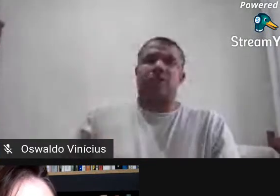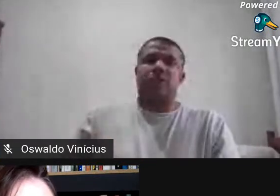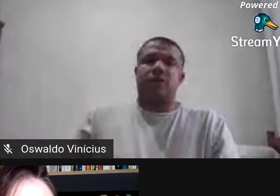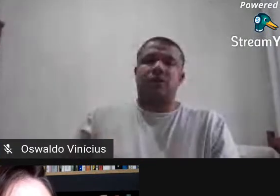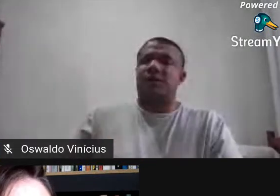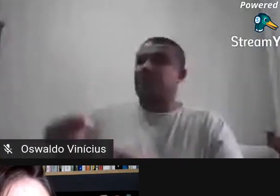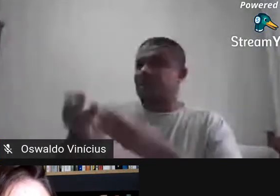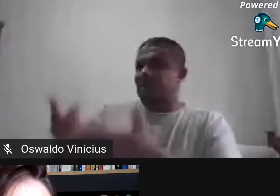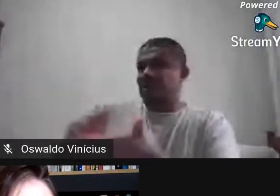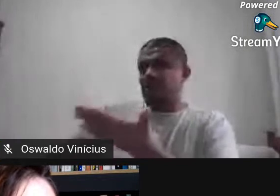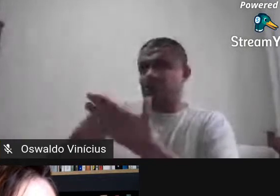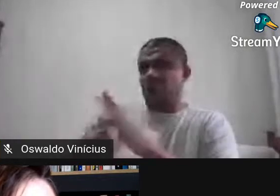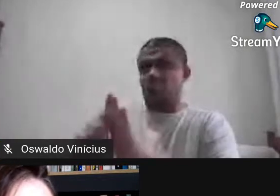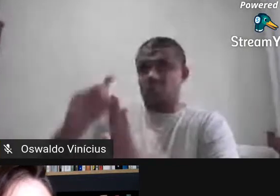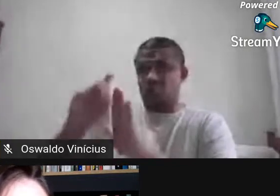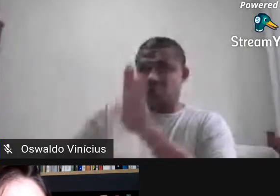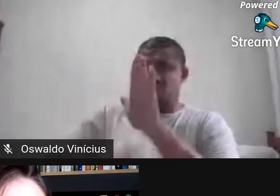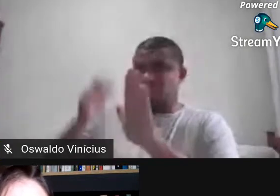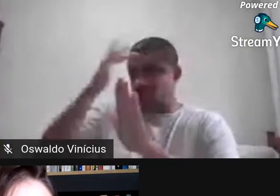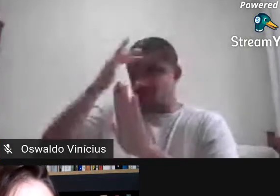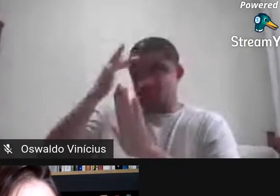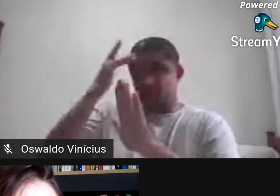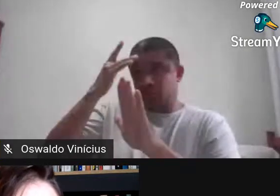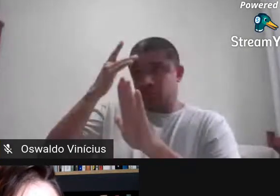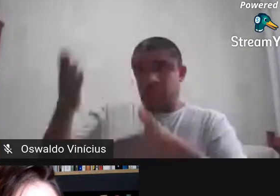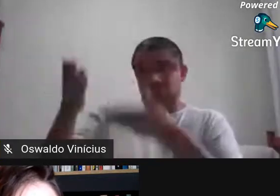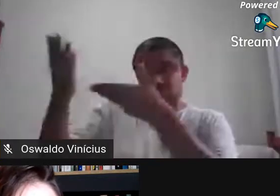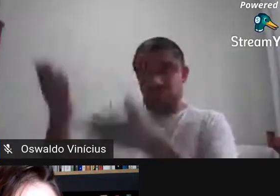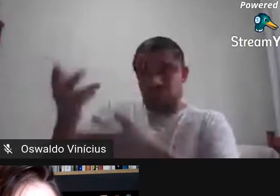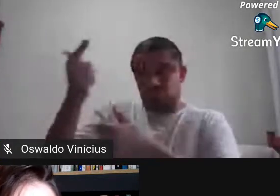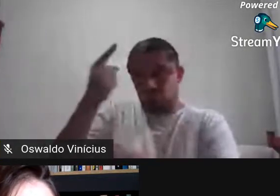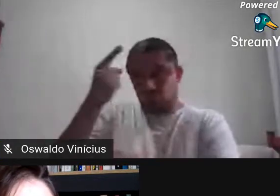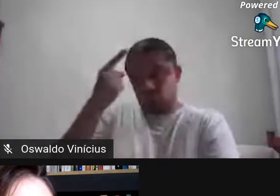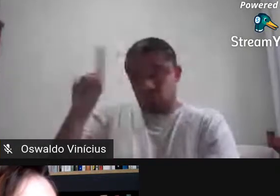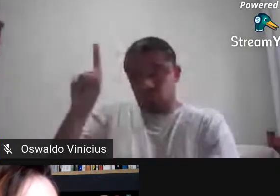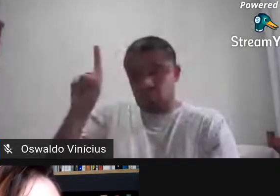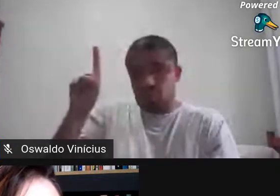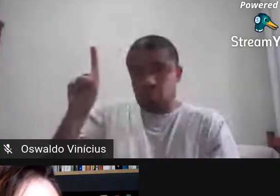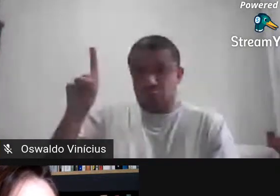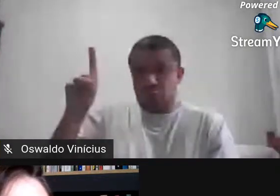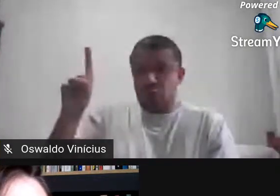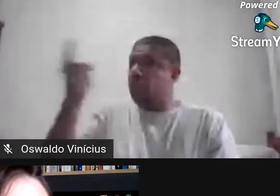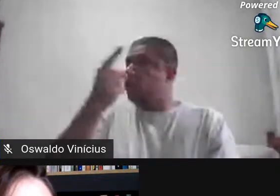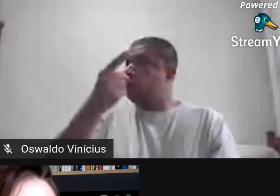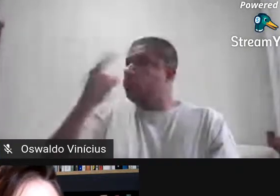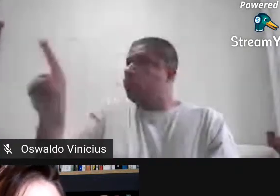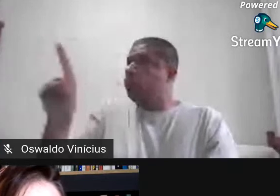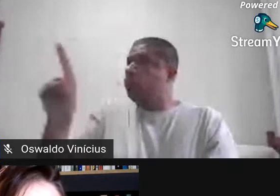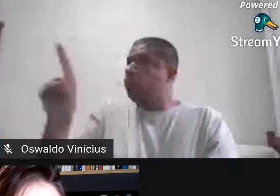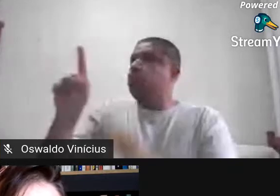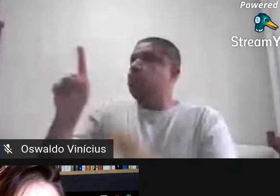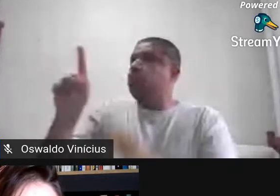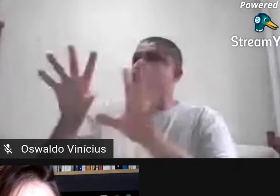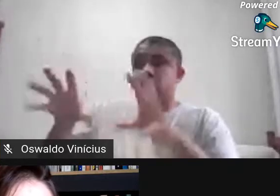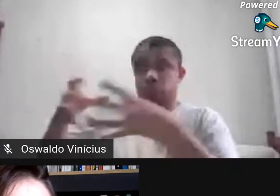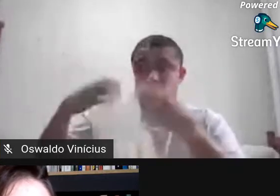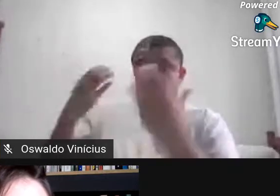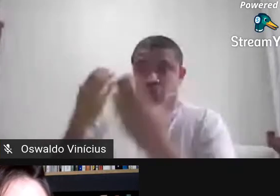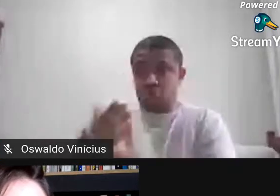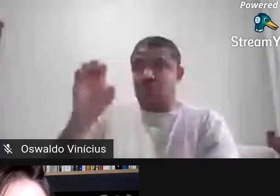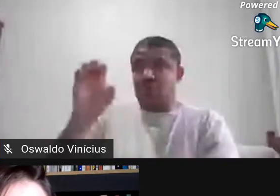de um texto de uma pessoa que foi um convidado no nosso último Coloco Internacional, que é o Eduardo Kaki,